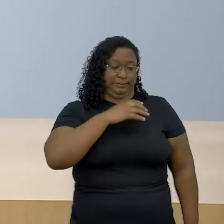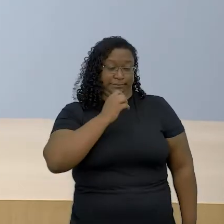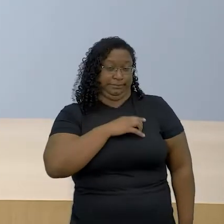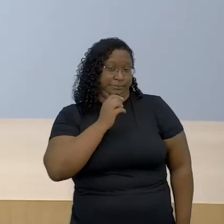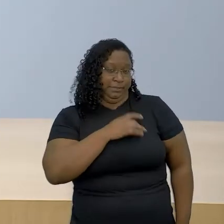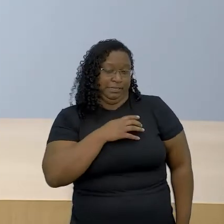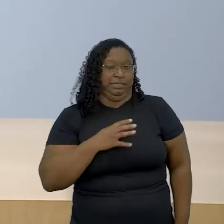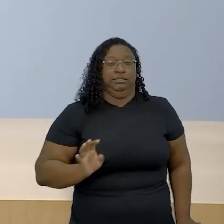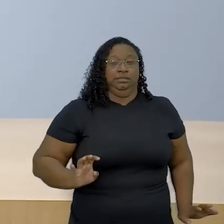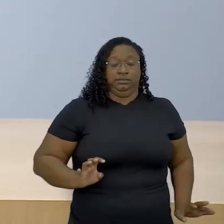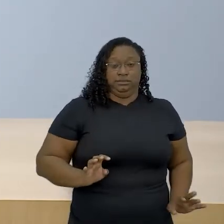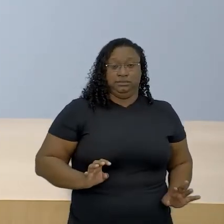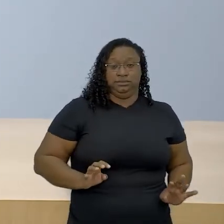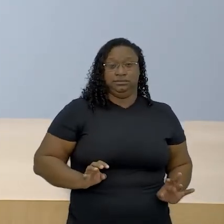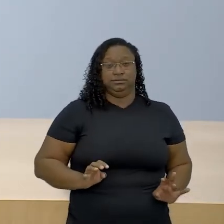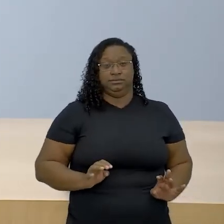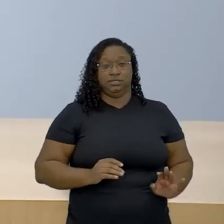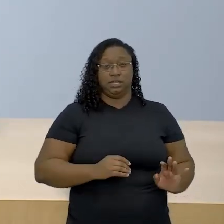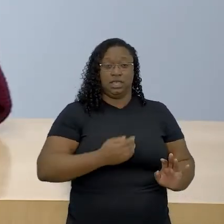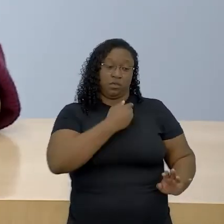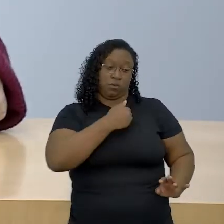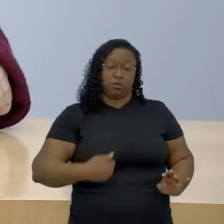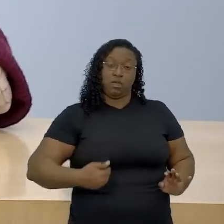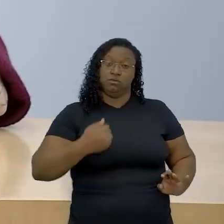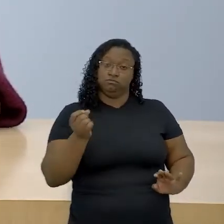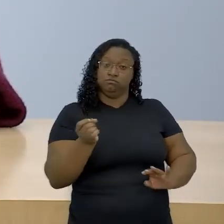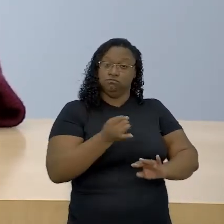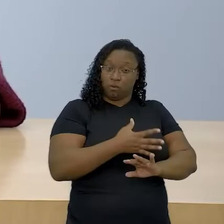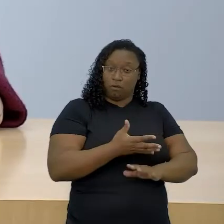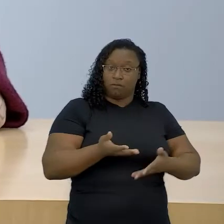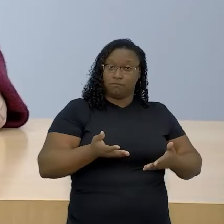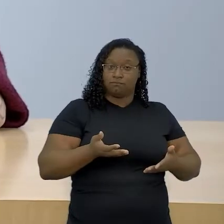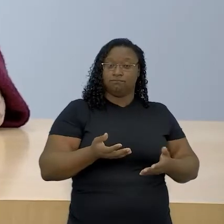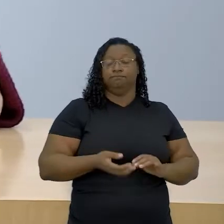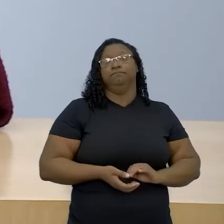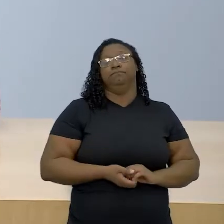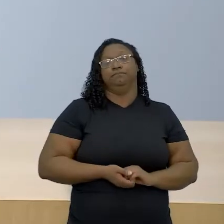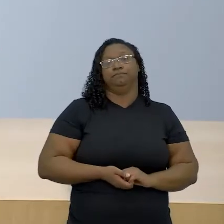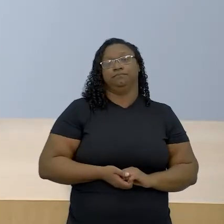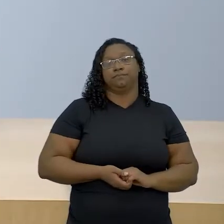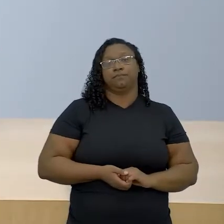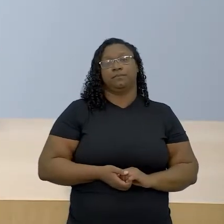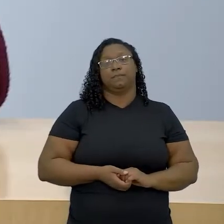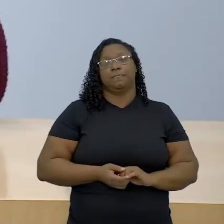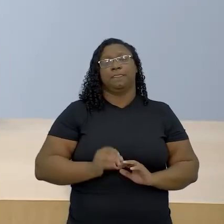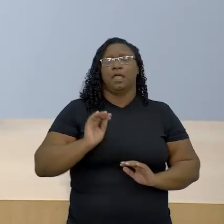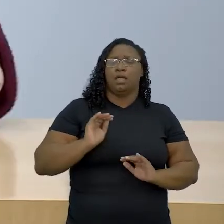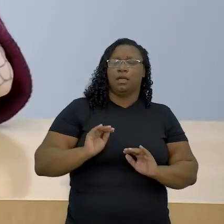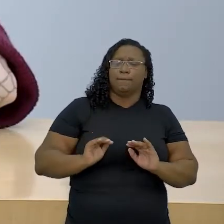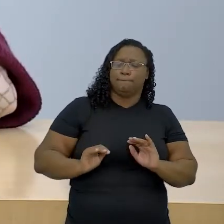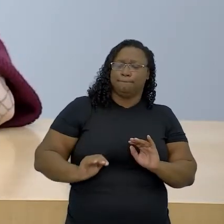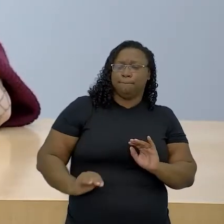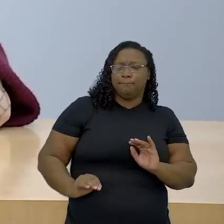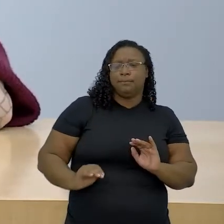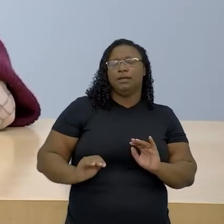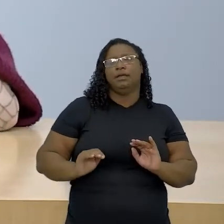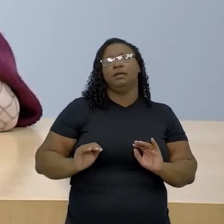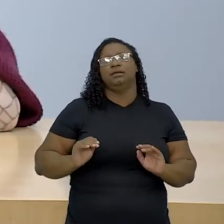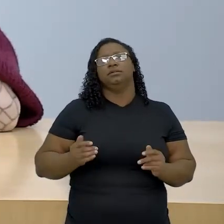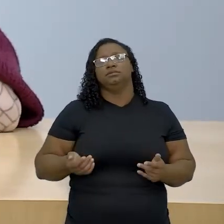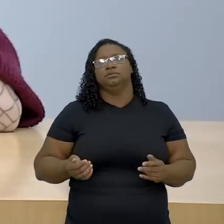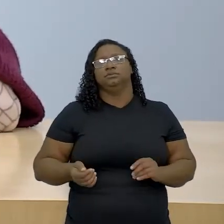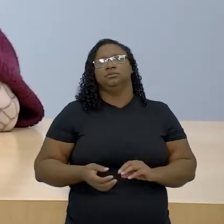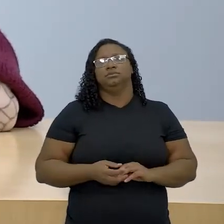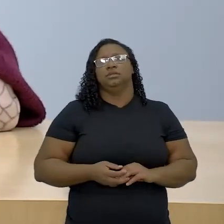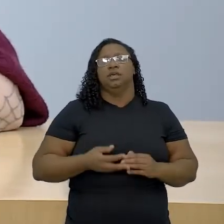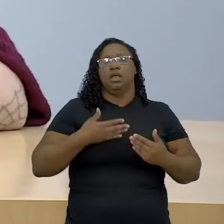governos modernos acabou por originar, ou pelo menos por abrir as portas para